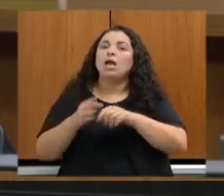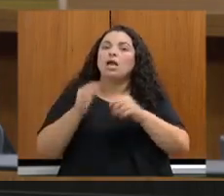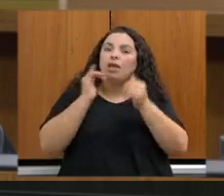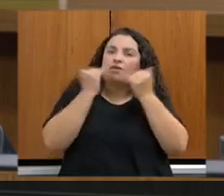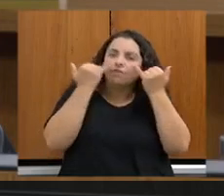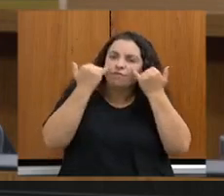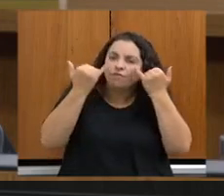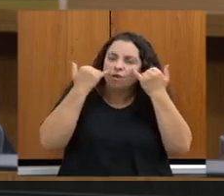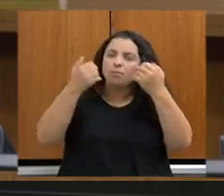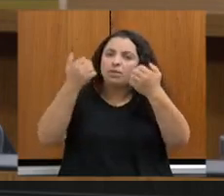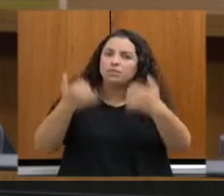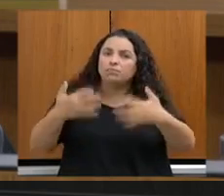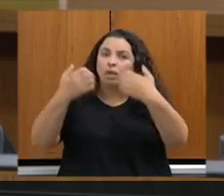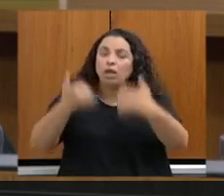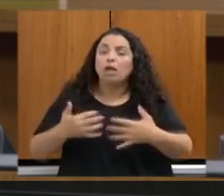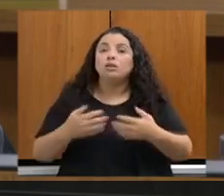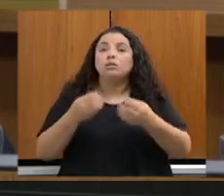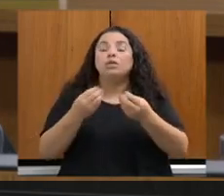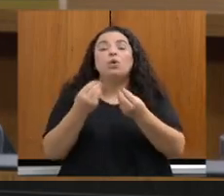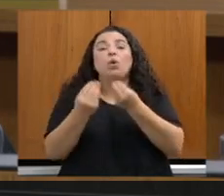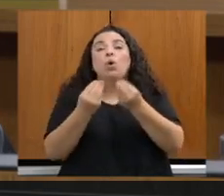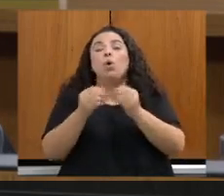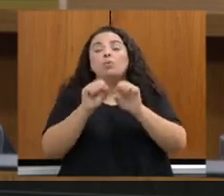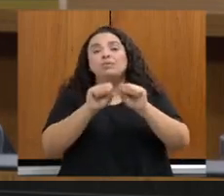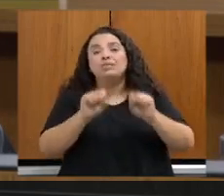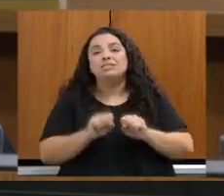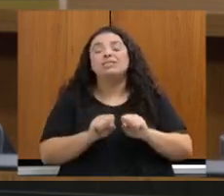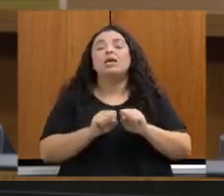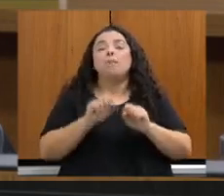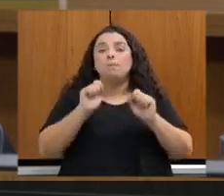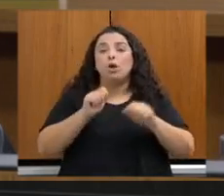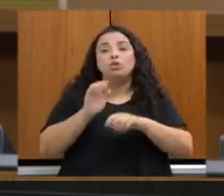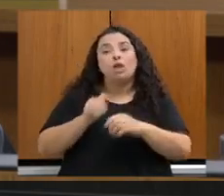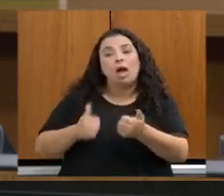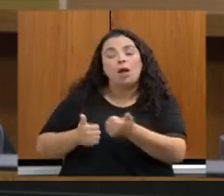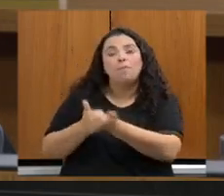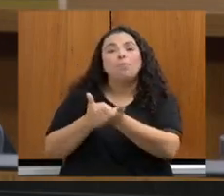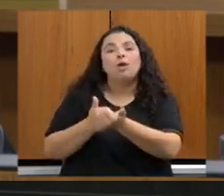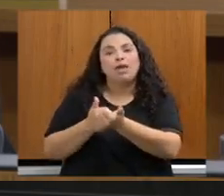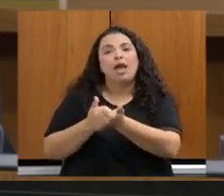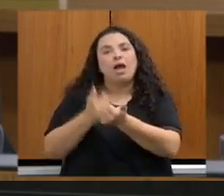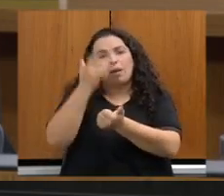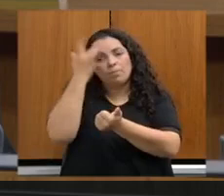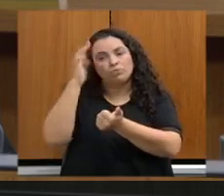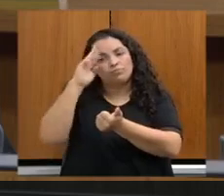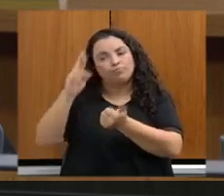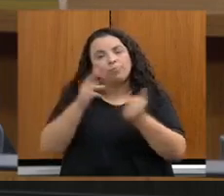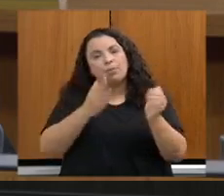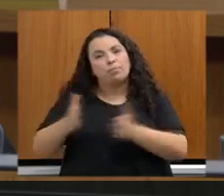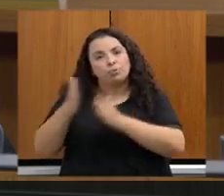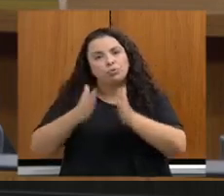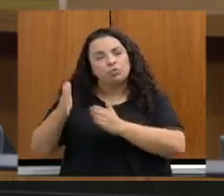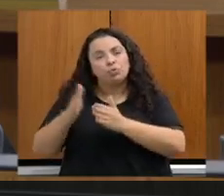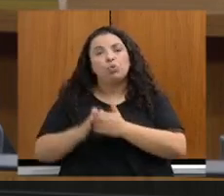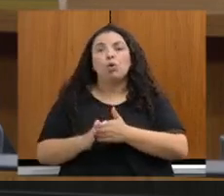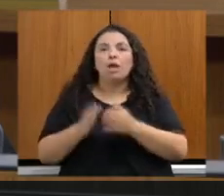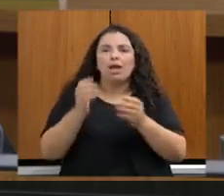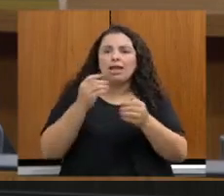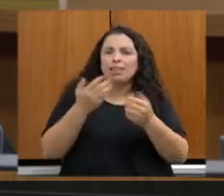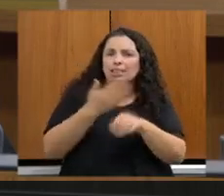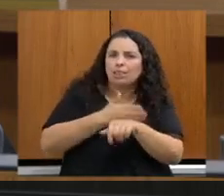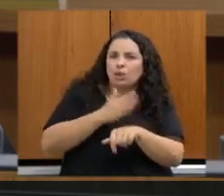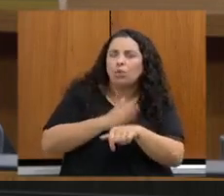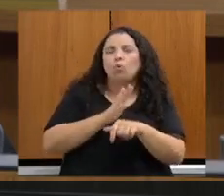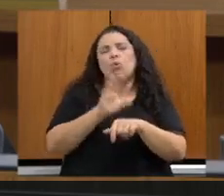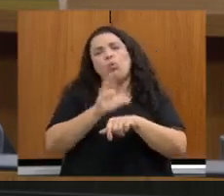apoiar, de fato, o produtor na ponta, por meio de cursos, capacitações, orientações e assistência técnica mensal dentro das